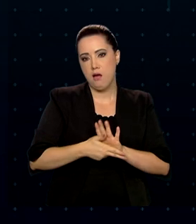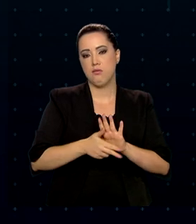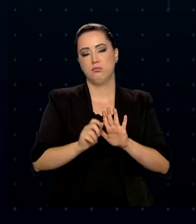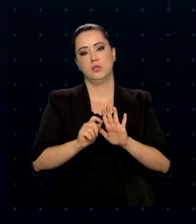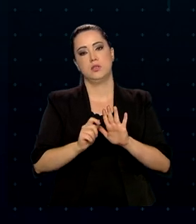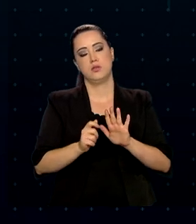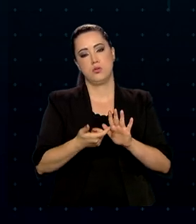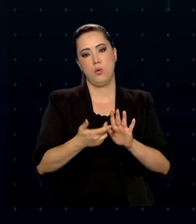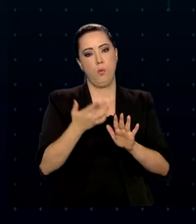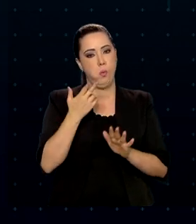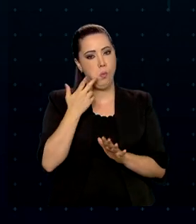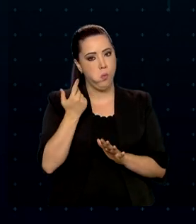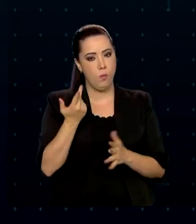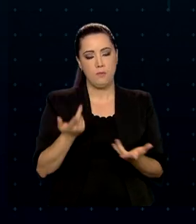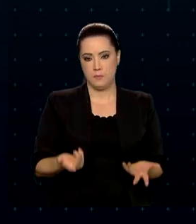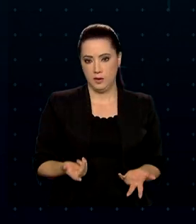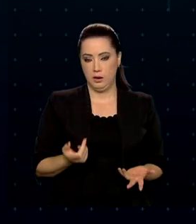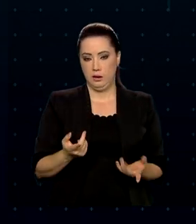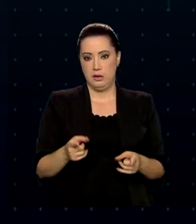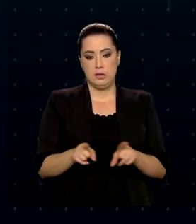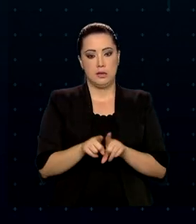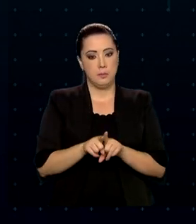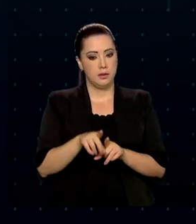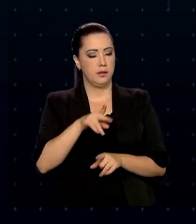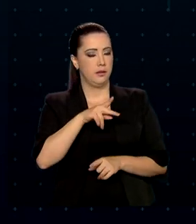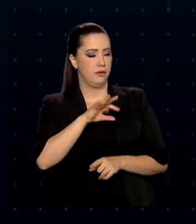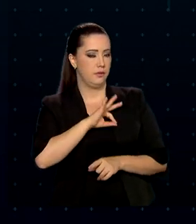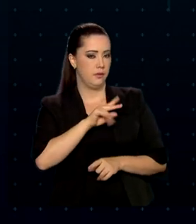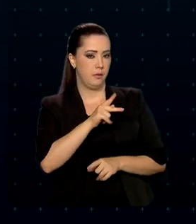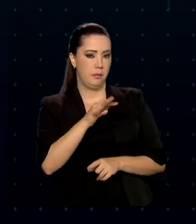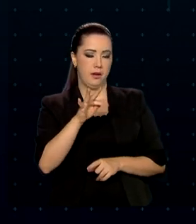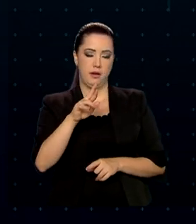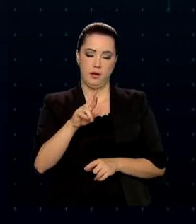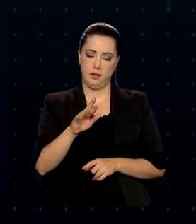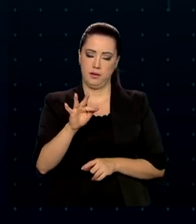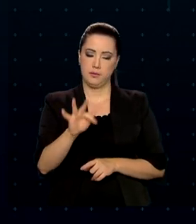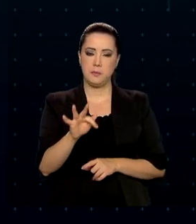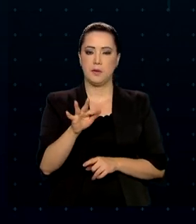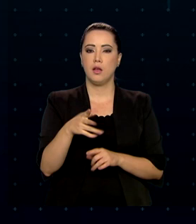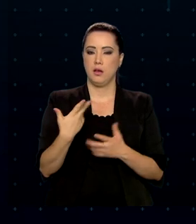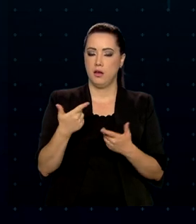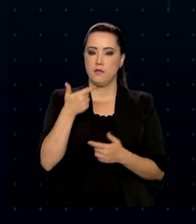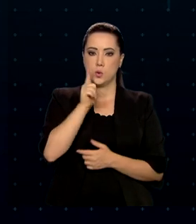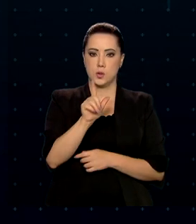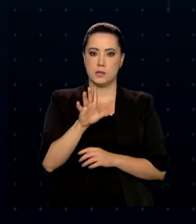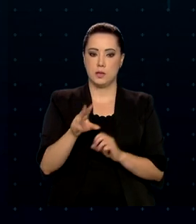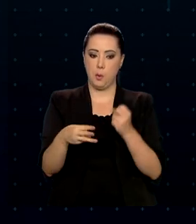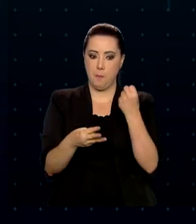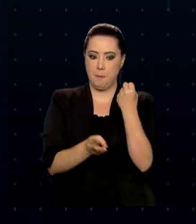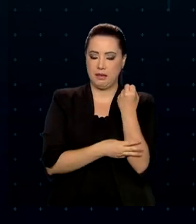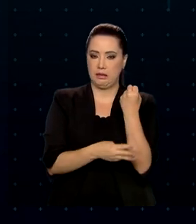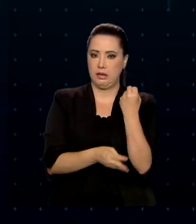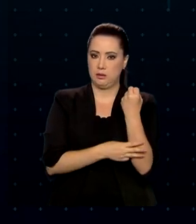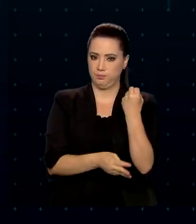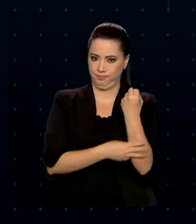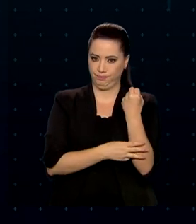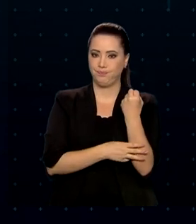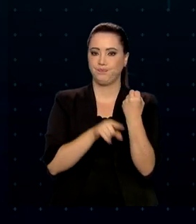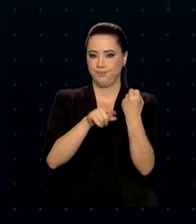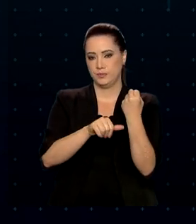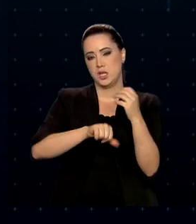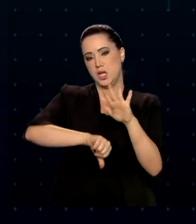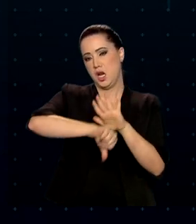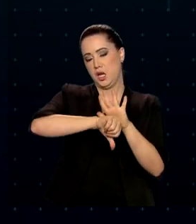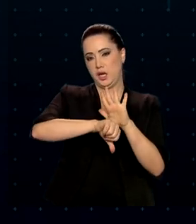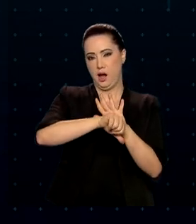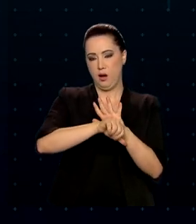disso, a PRF apreendeu cerca de 40 mil metros cúbicos de madeira ilegal e resgatou mais de 34